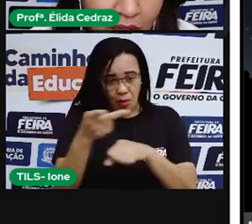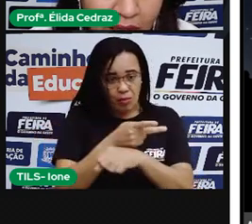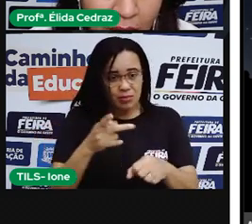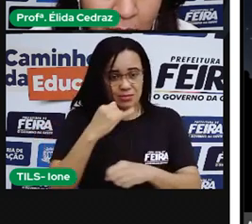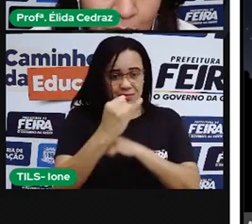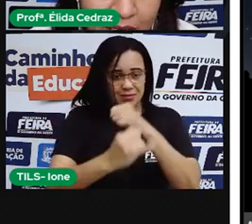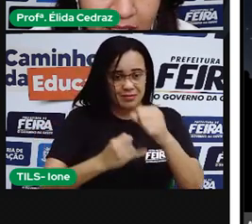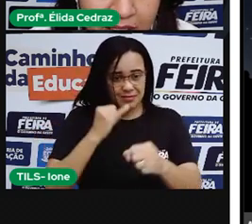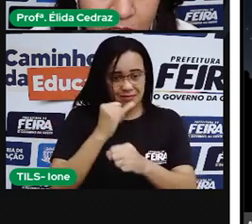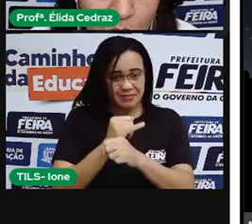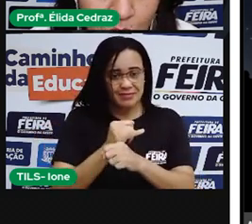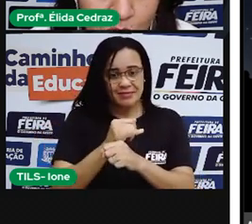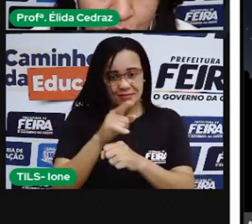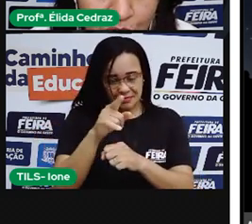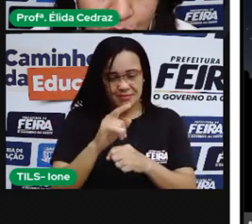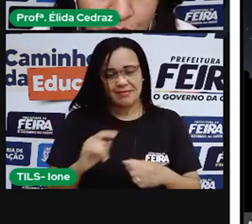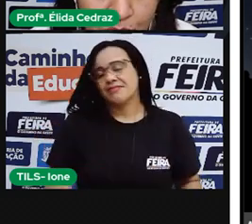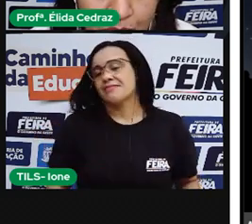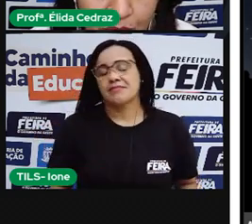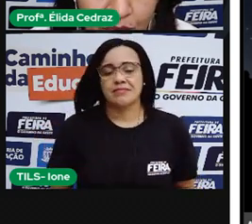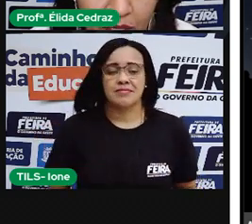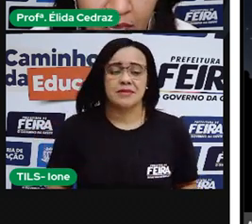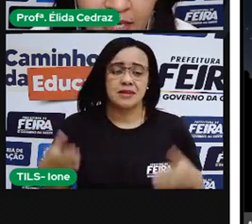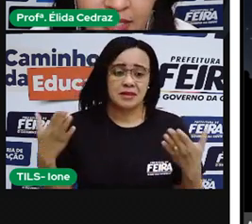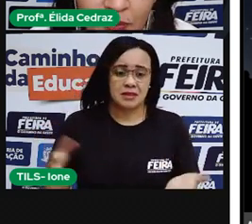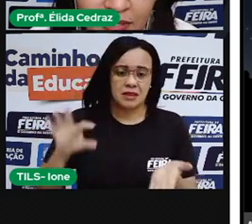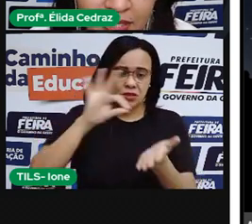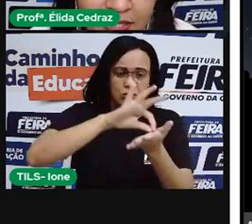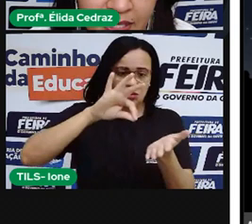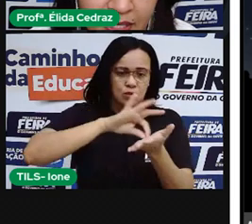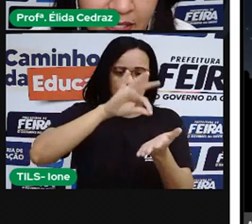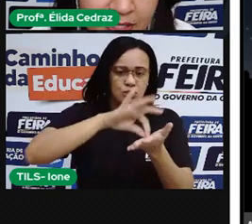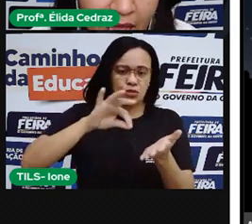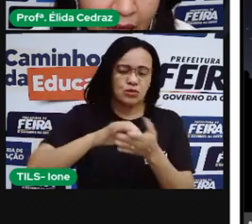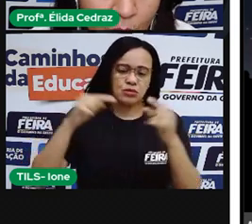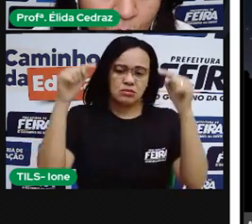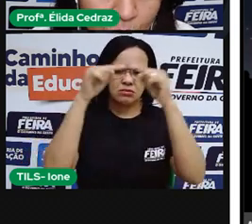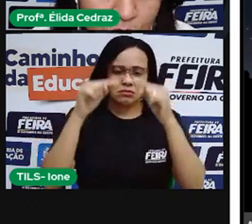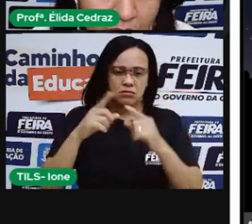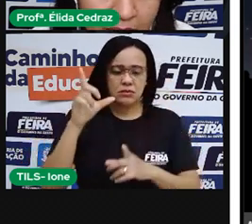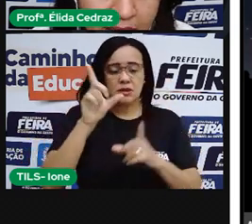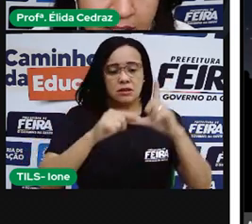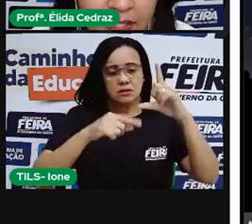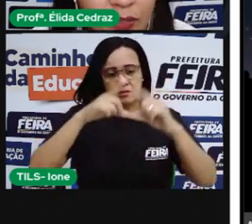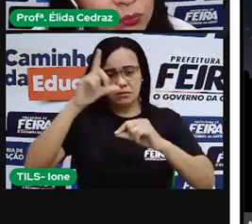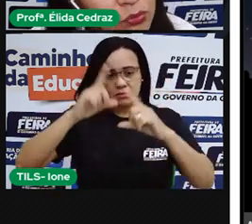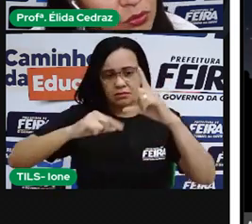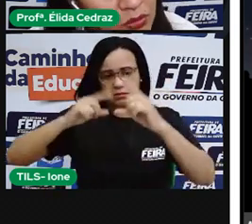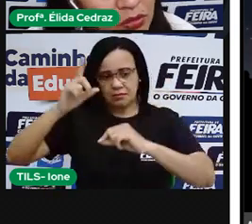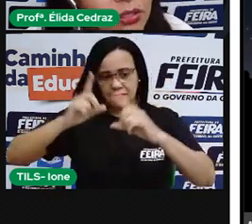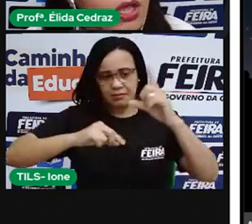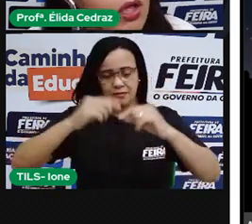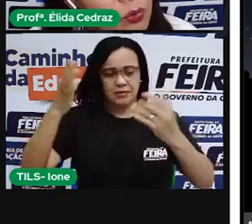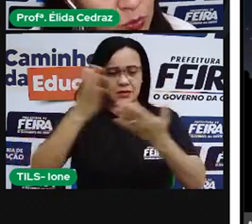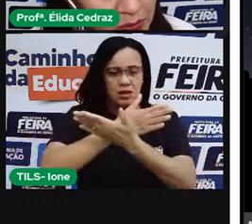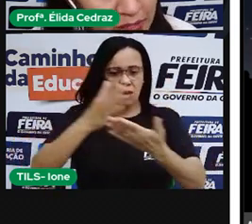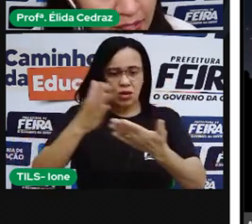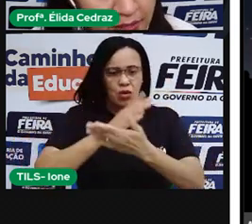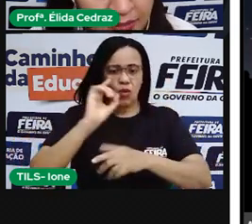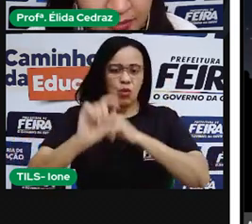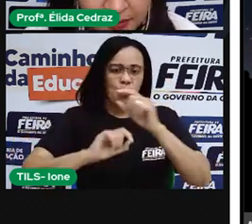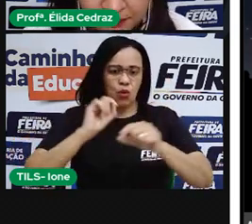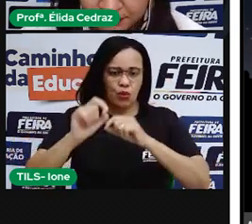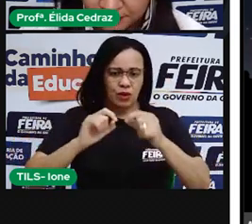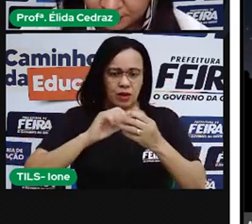a maioria desses pontinhos, eles são as estrelas. Alguns, eles são os